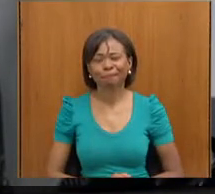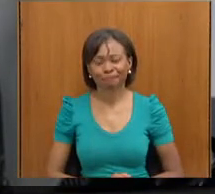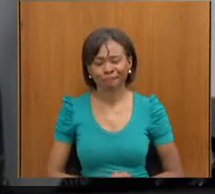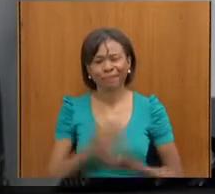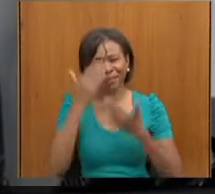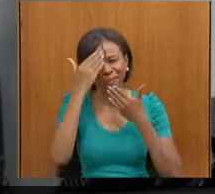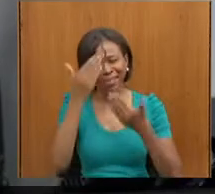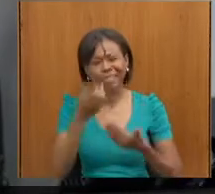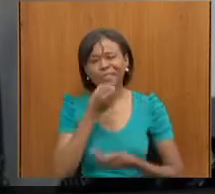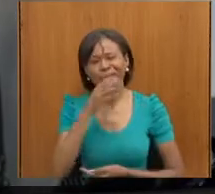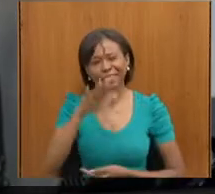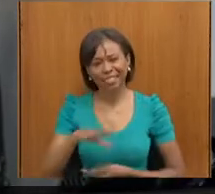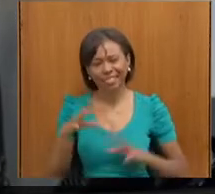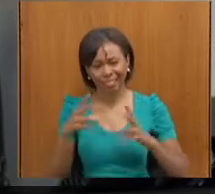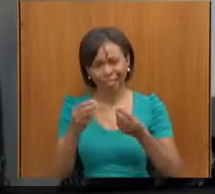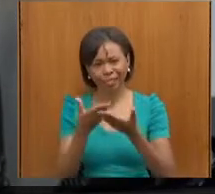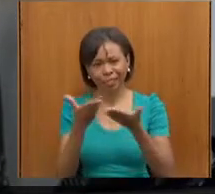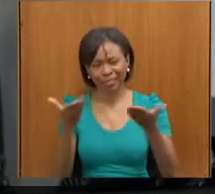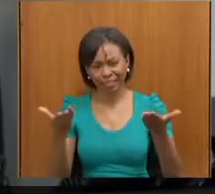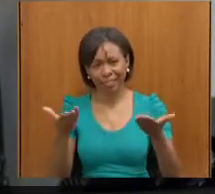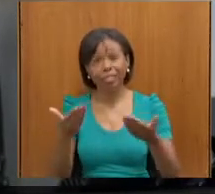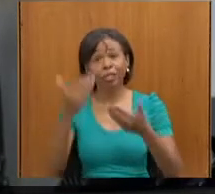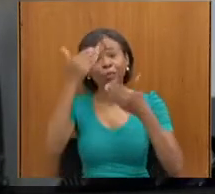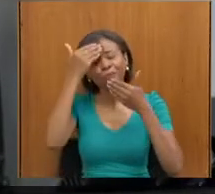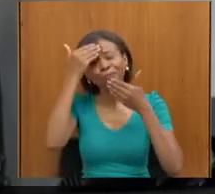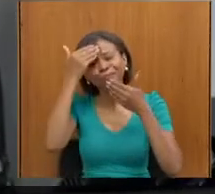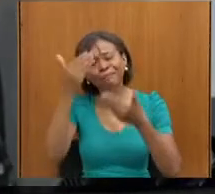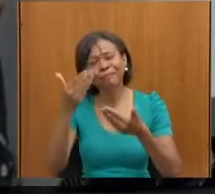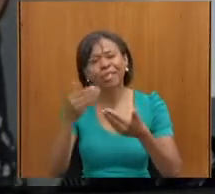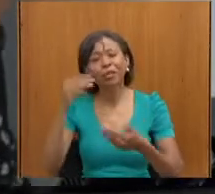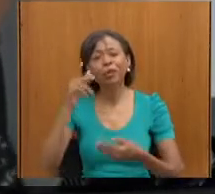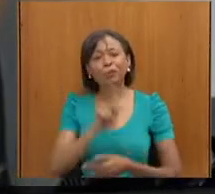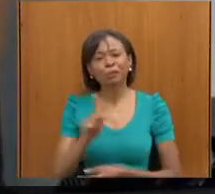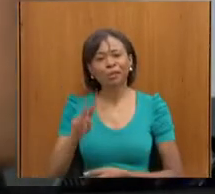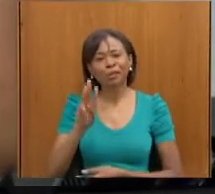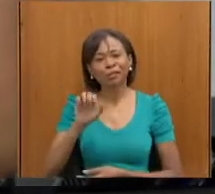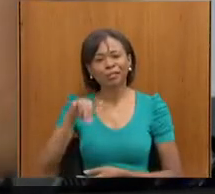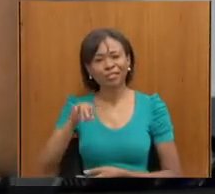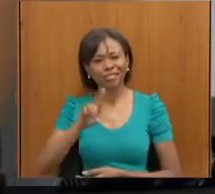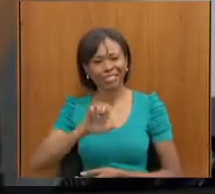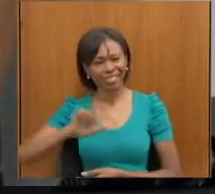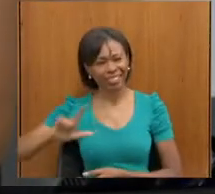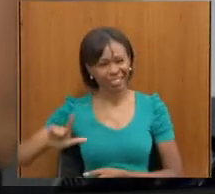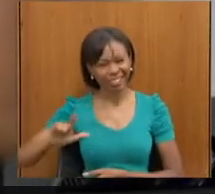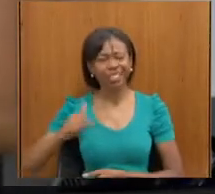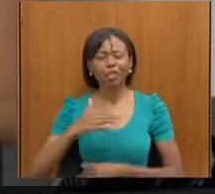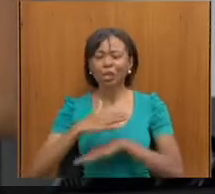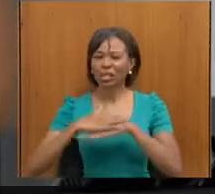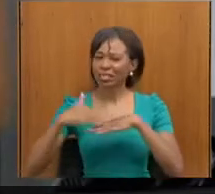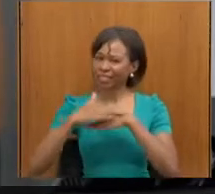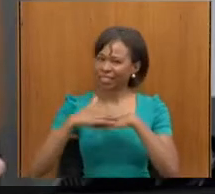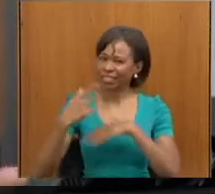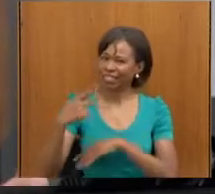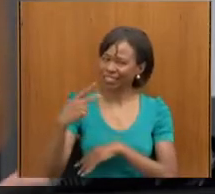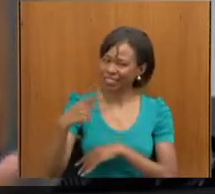e boa tarde a todos e eu quero agradecer ao professor Wendt o muito carinho que ele tem para com,